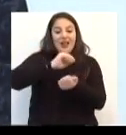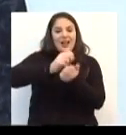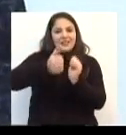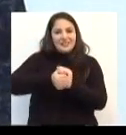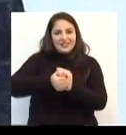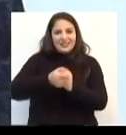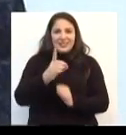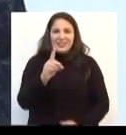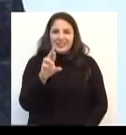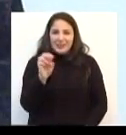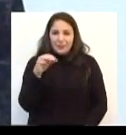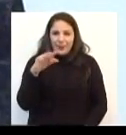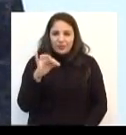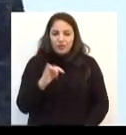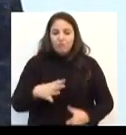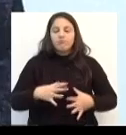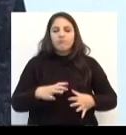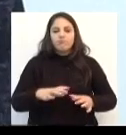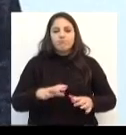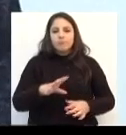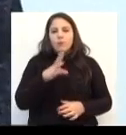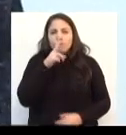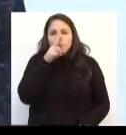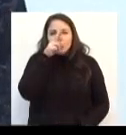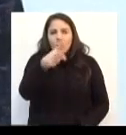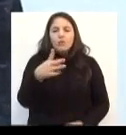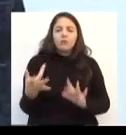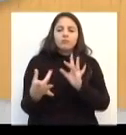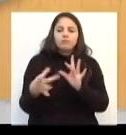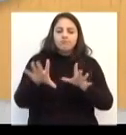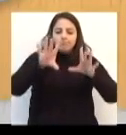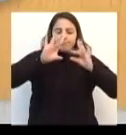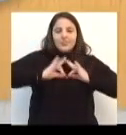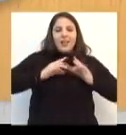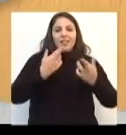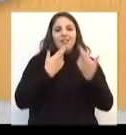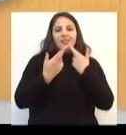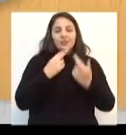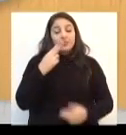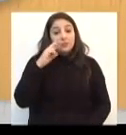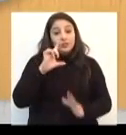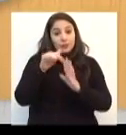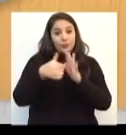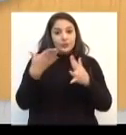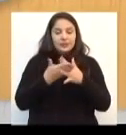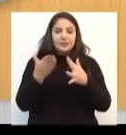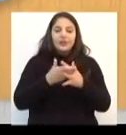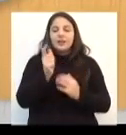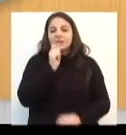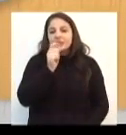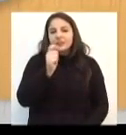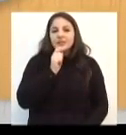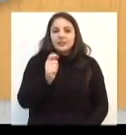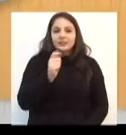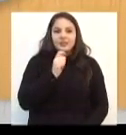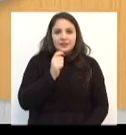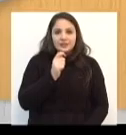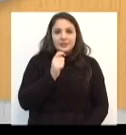é uma maneira muito grande, muito forte, de as pessoas internalizarem essas relações. E veja no próximo bloco uma entrevista